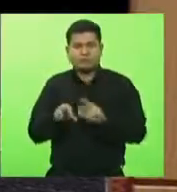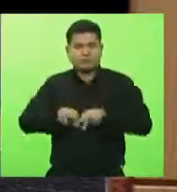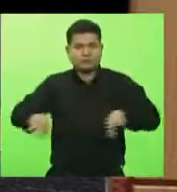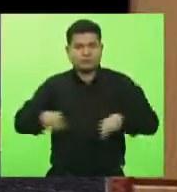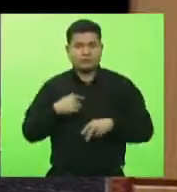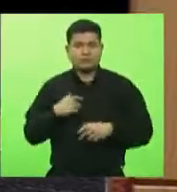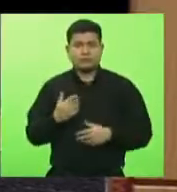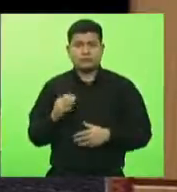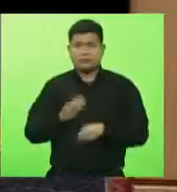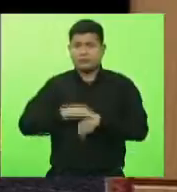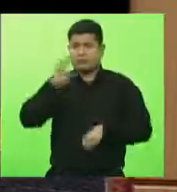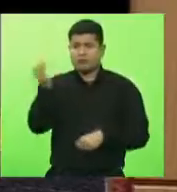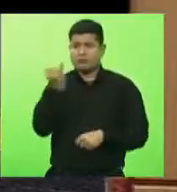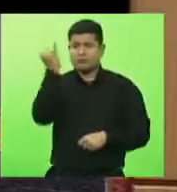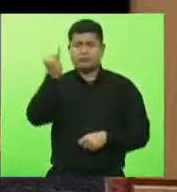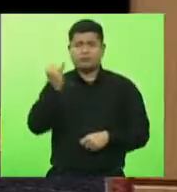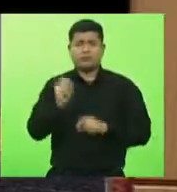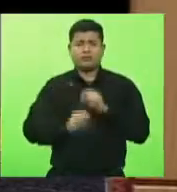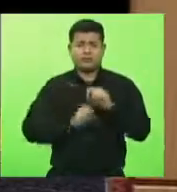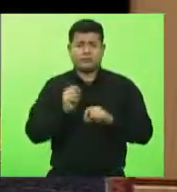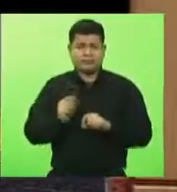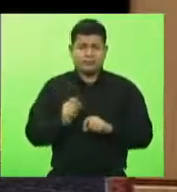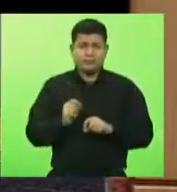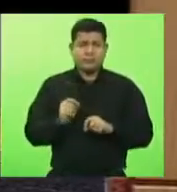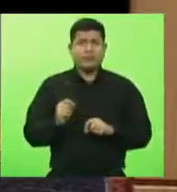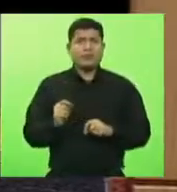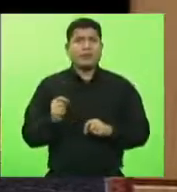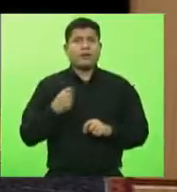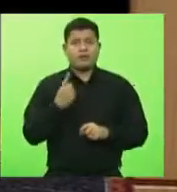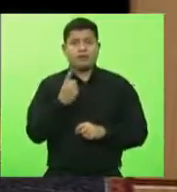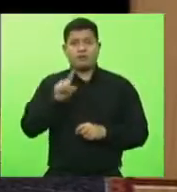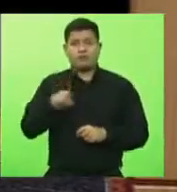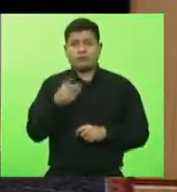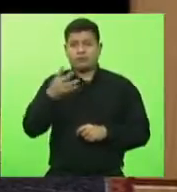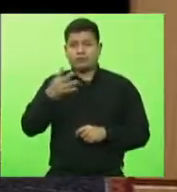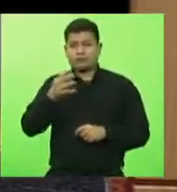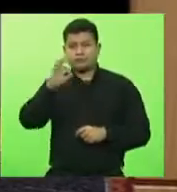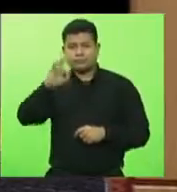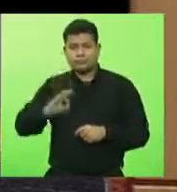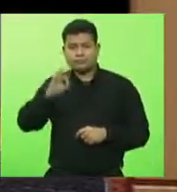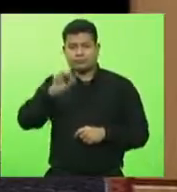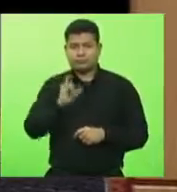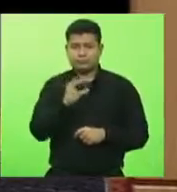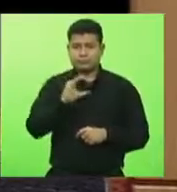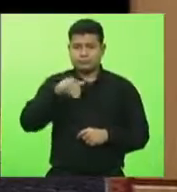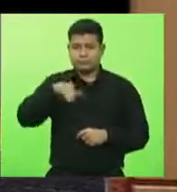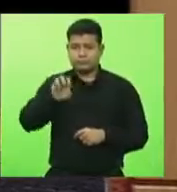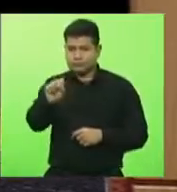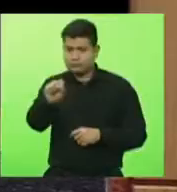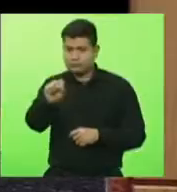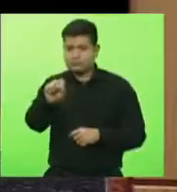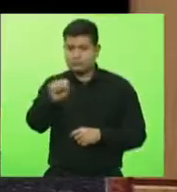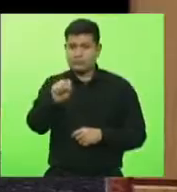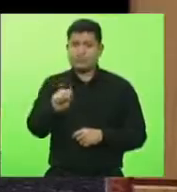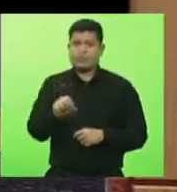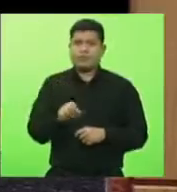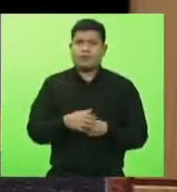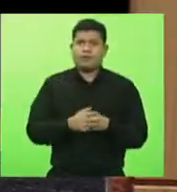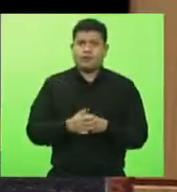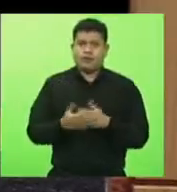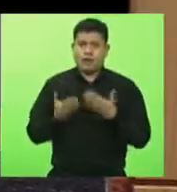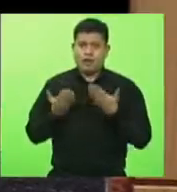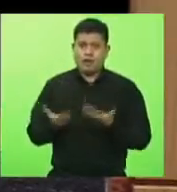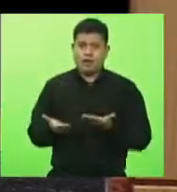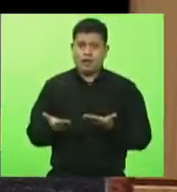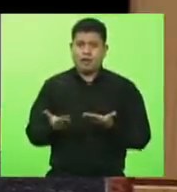segundo a Secretaria da Fazenda, 1,4% de ICMS, mais do que esse 1